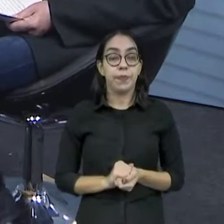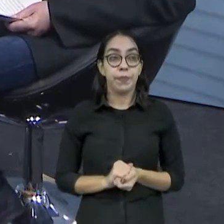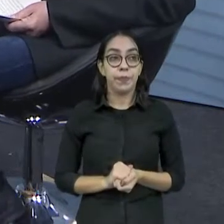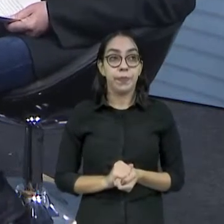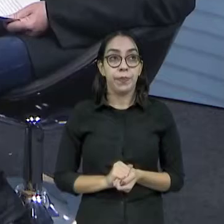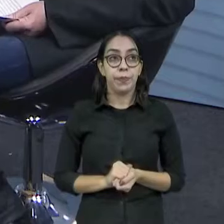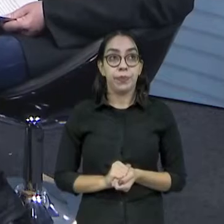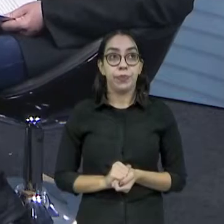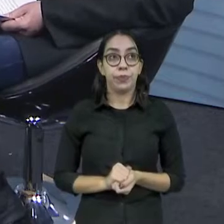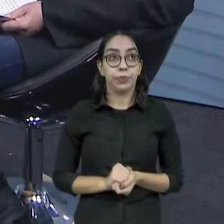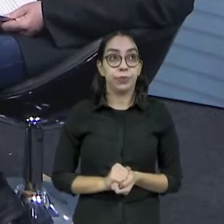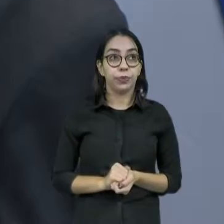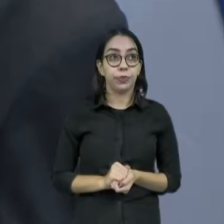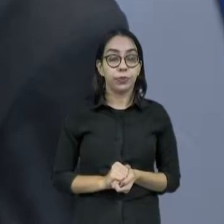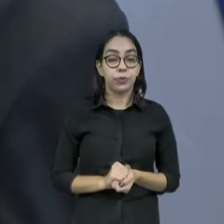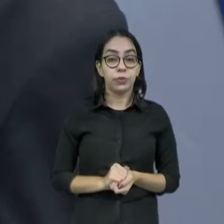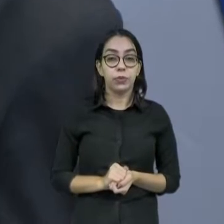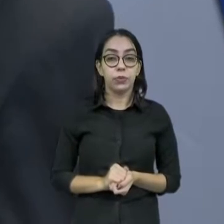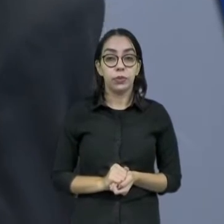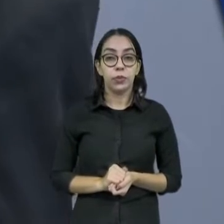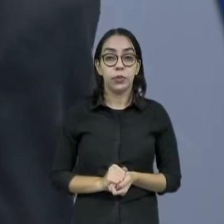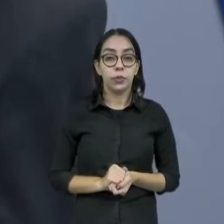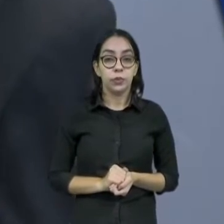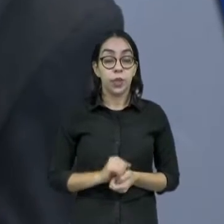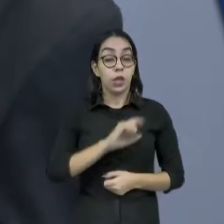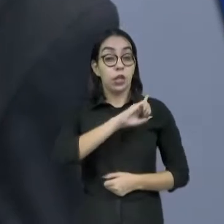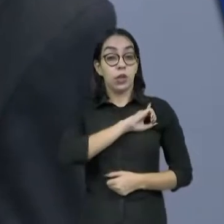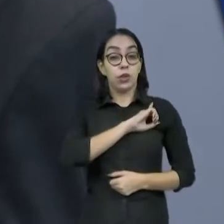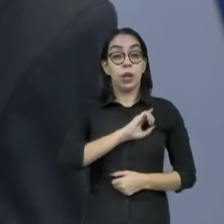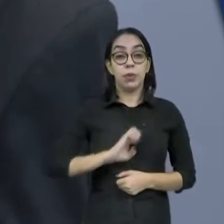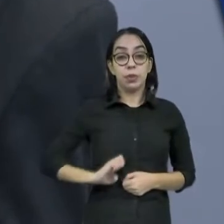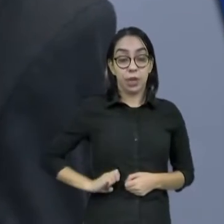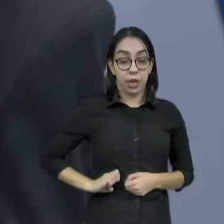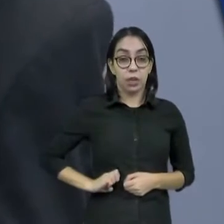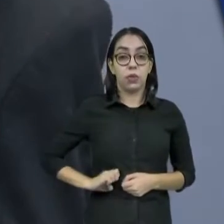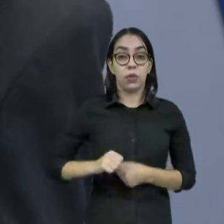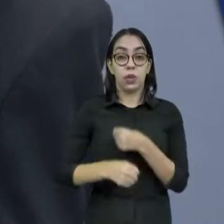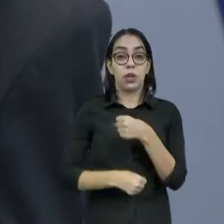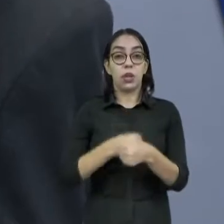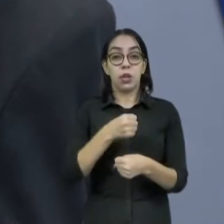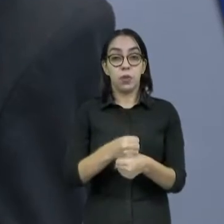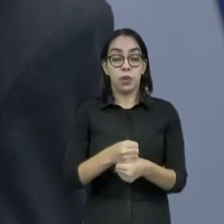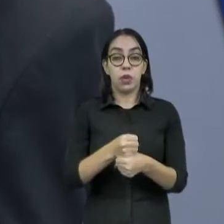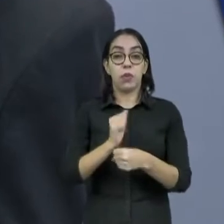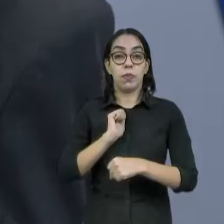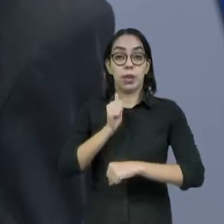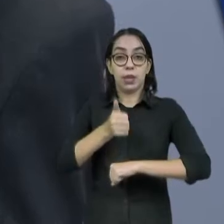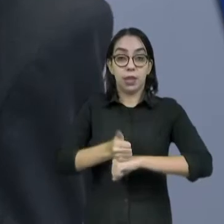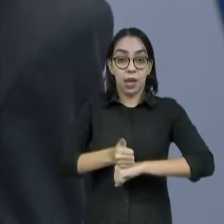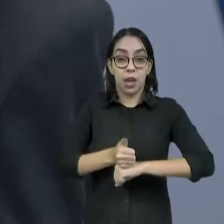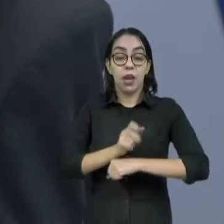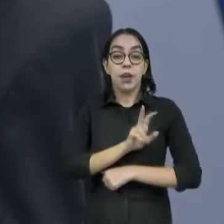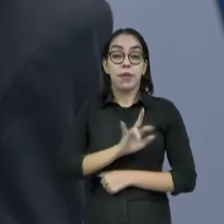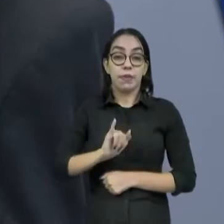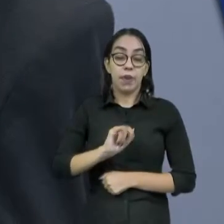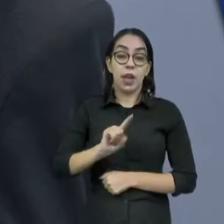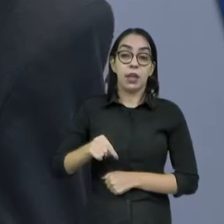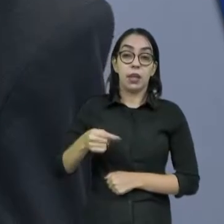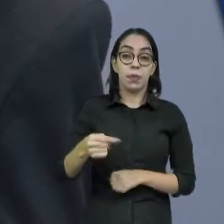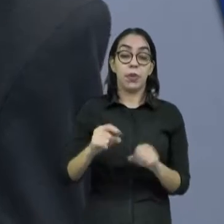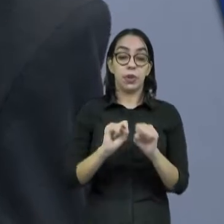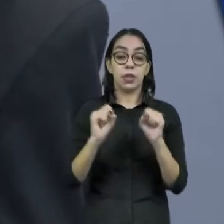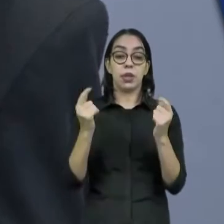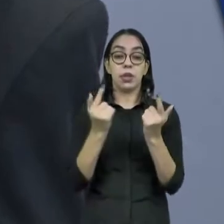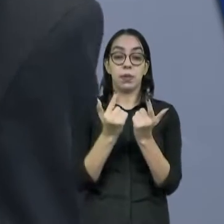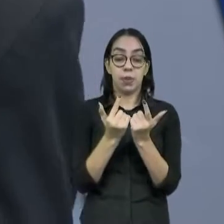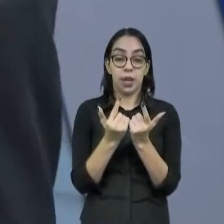os deputados que vão ser eleitos este ano, porque, para o ano, a Assembleia vai ter que discutir o plano plurianual